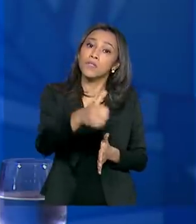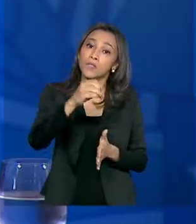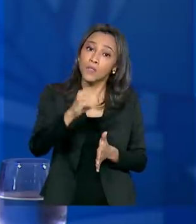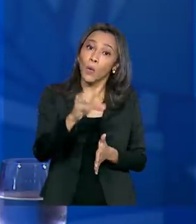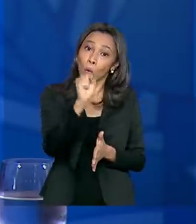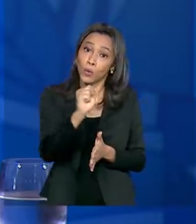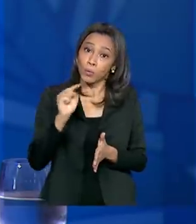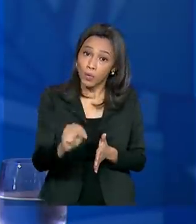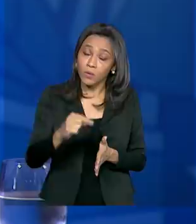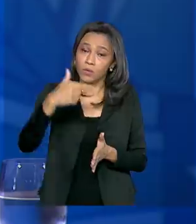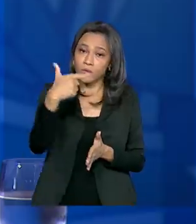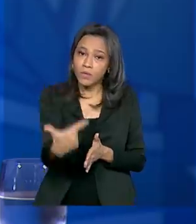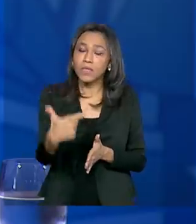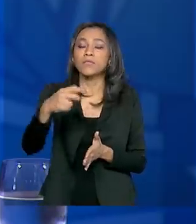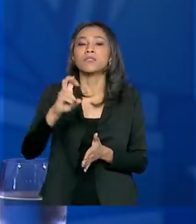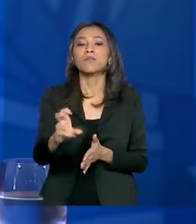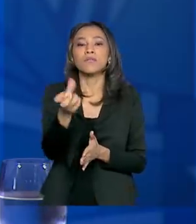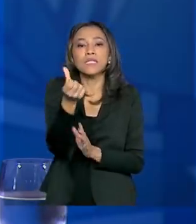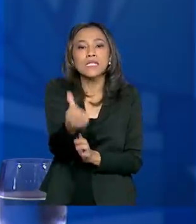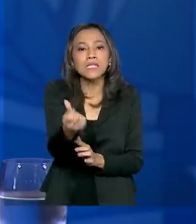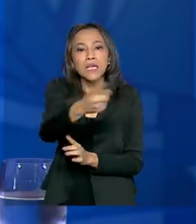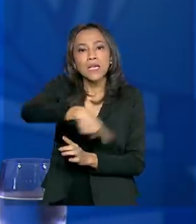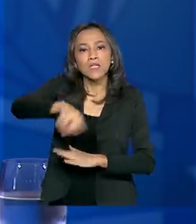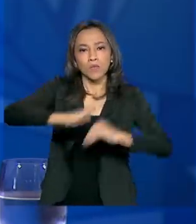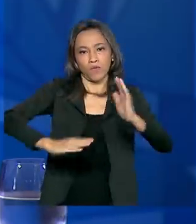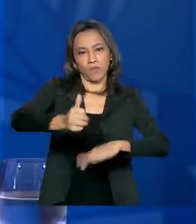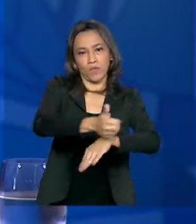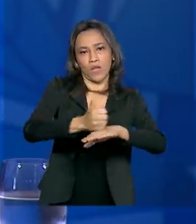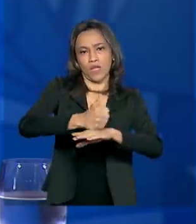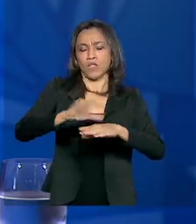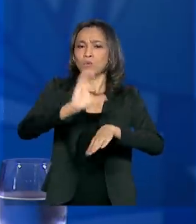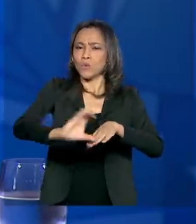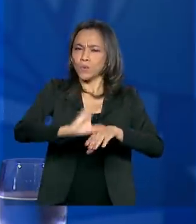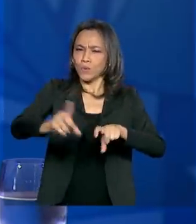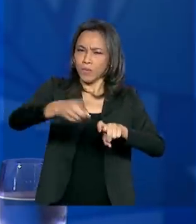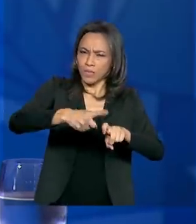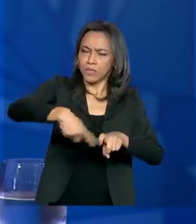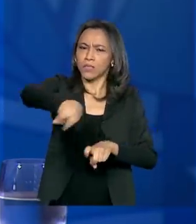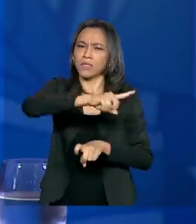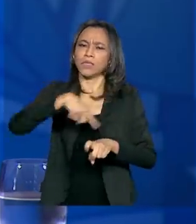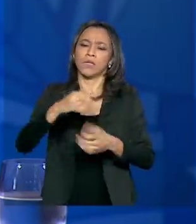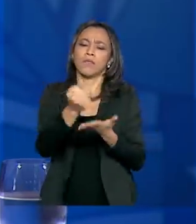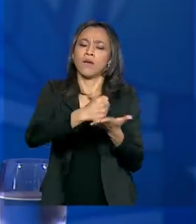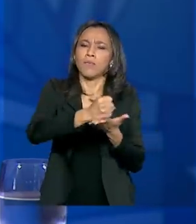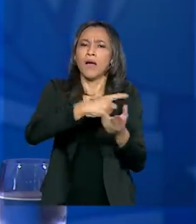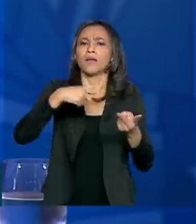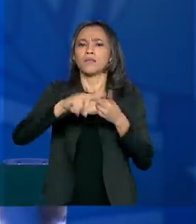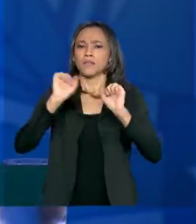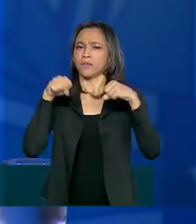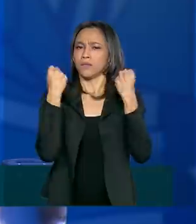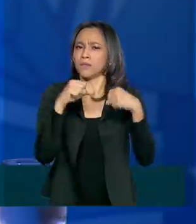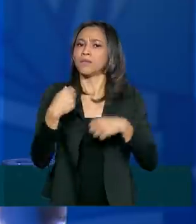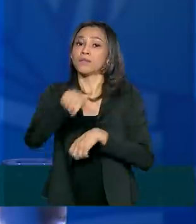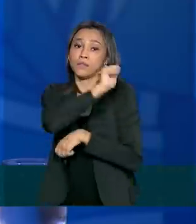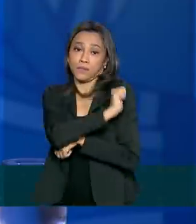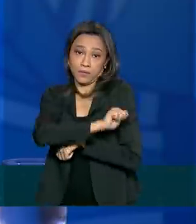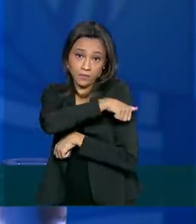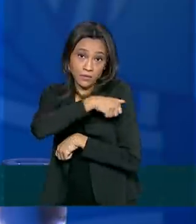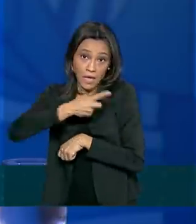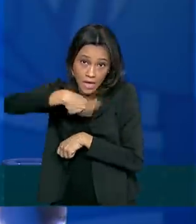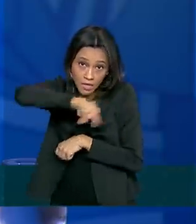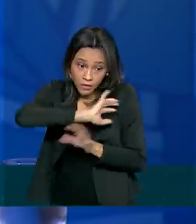acadêmicos dos cursos de medicina, farmácia, enfermagem e fisioterapia, que estão